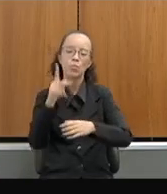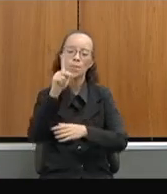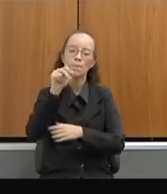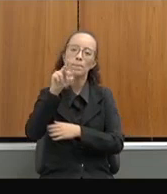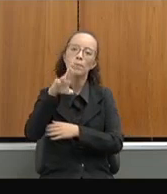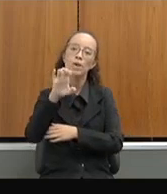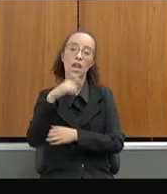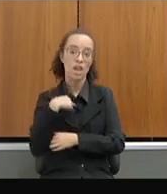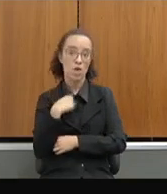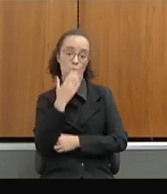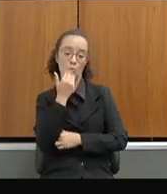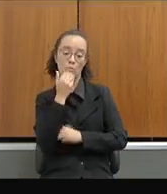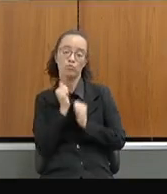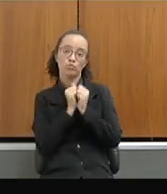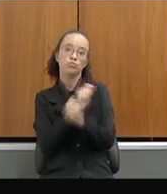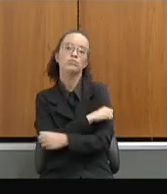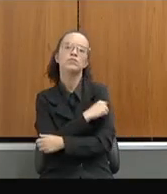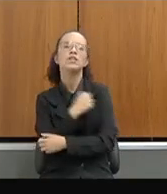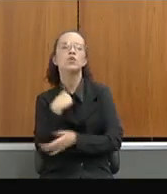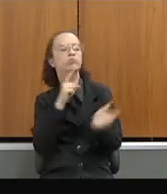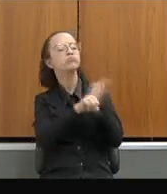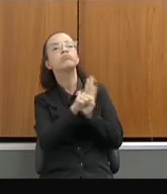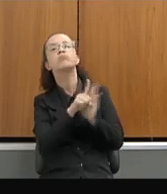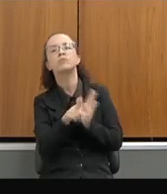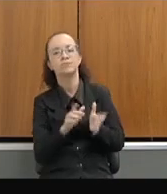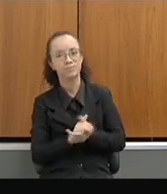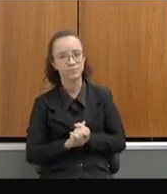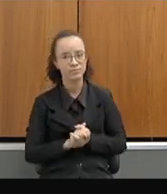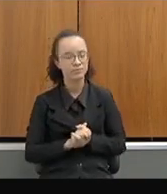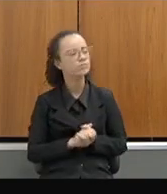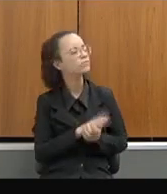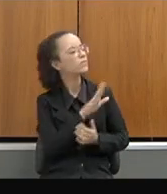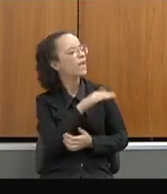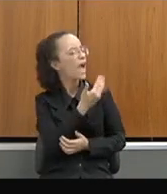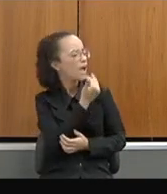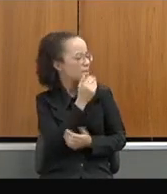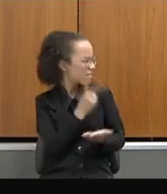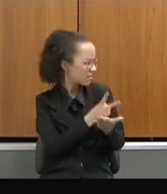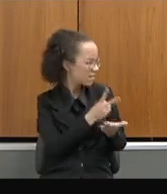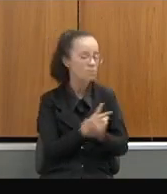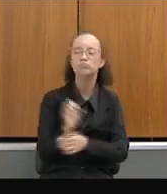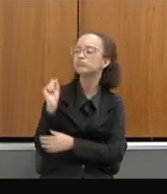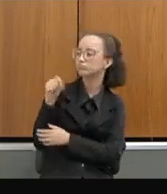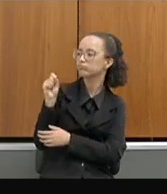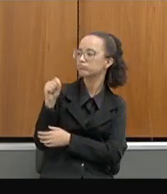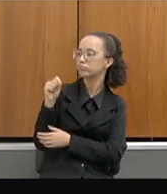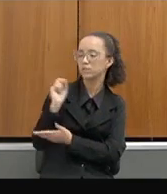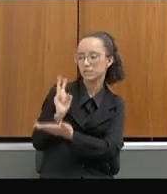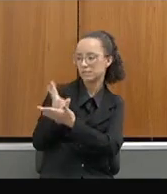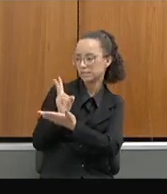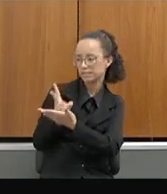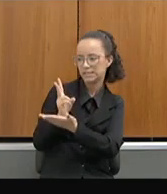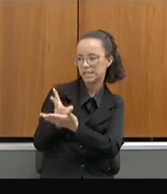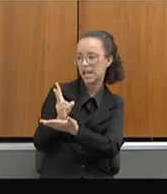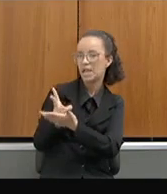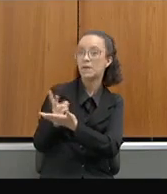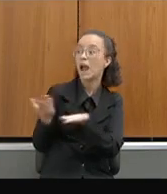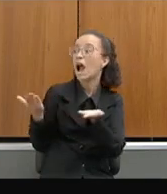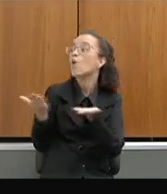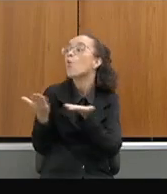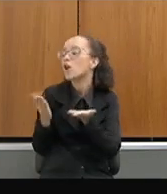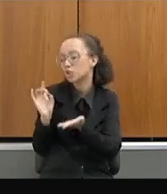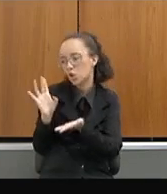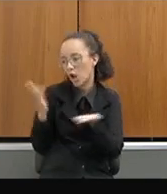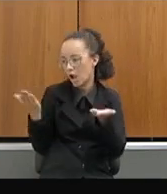almocei com os estudantes e eu perguntava para os estudantes assim, a merenda é sempre assim? Eles, sim, sempre foi, está sendo agora.